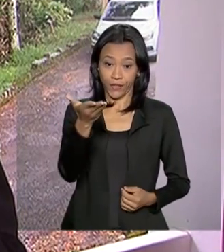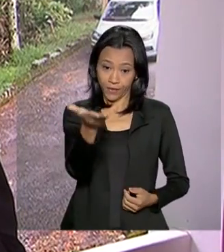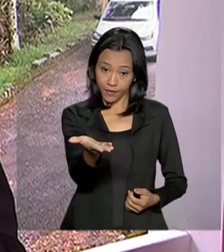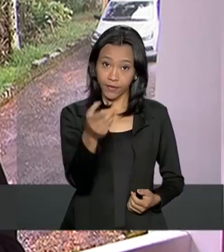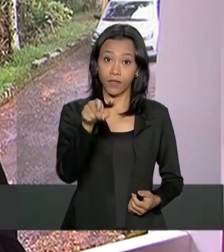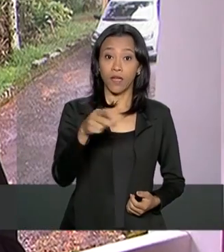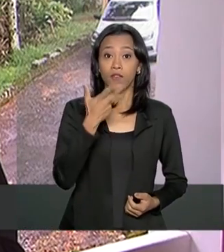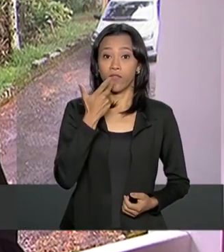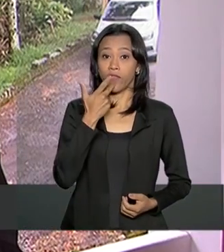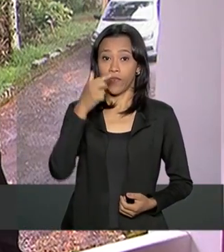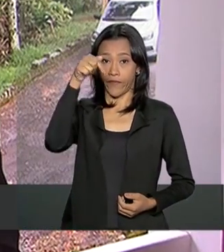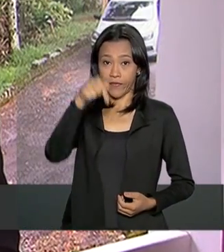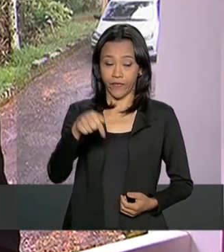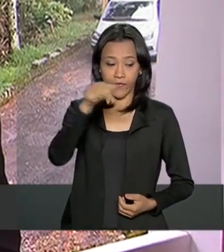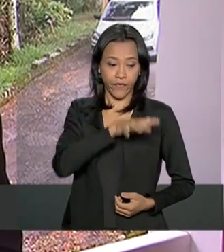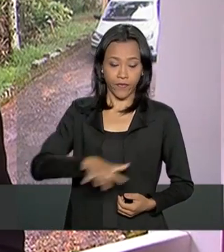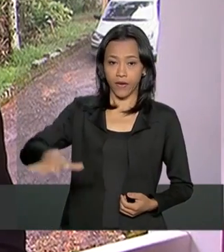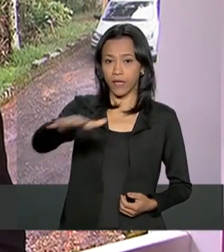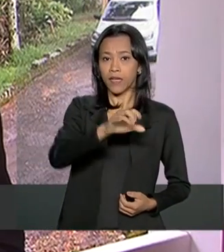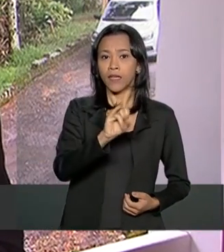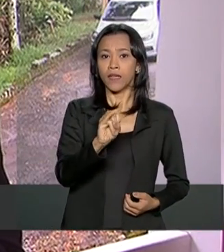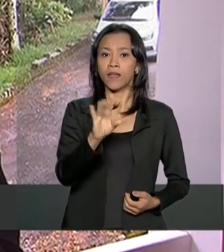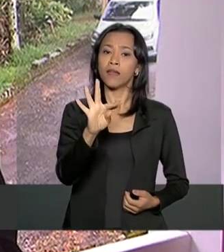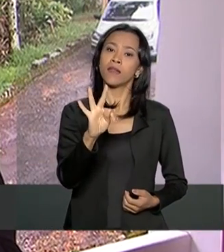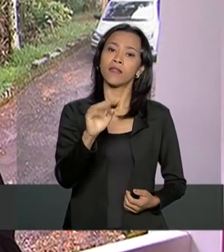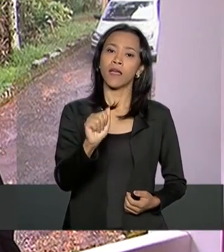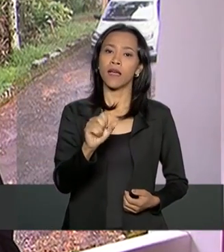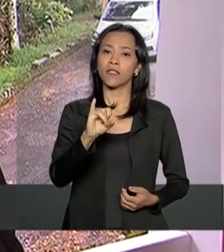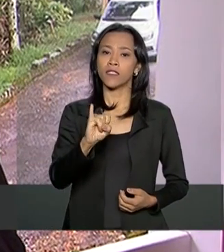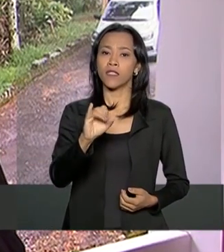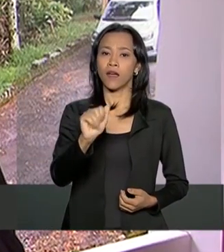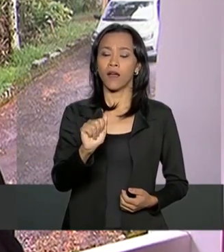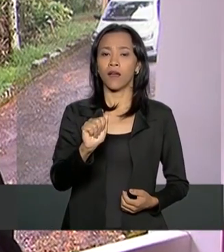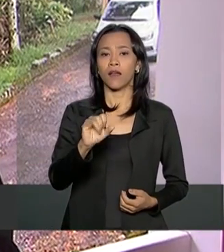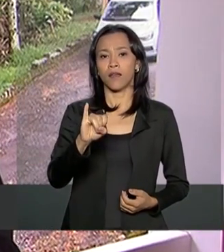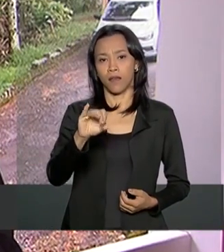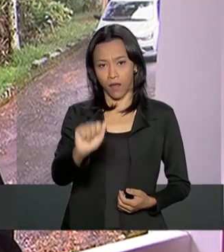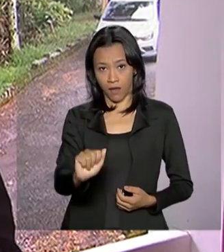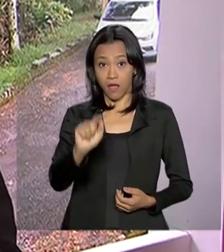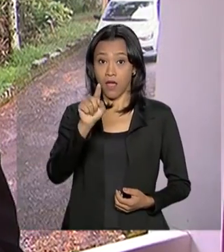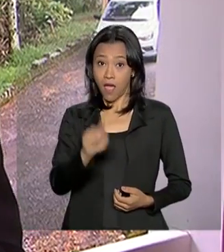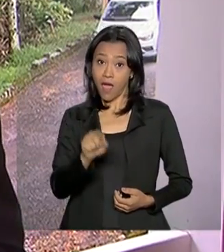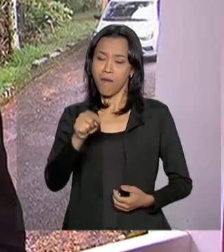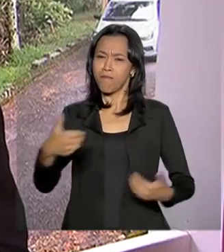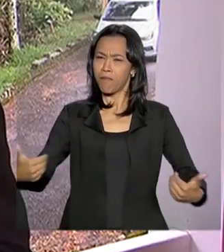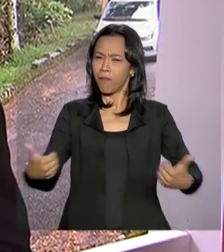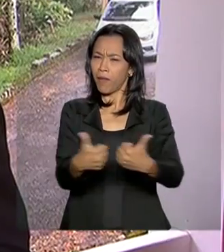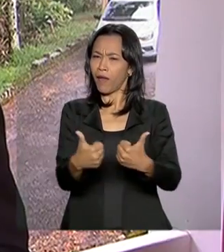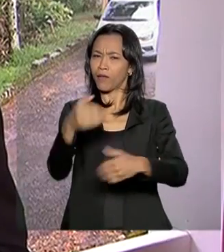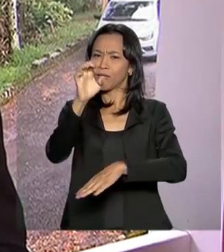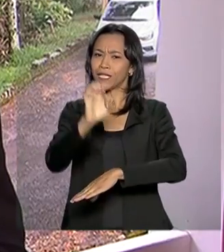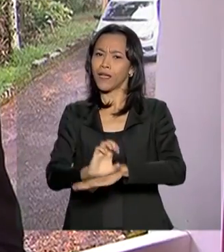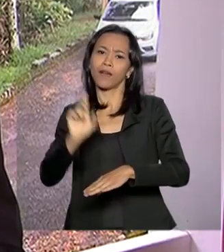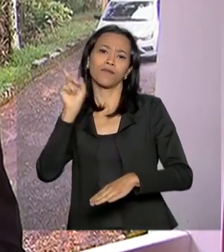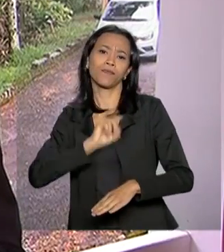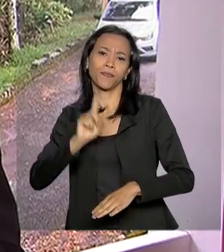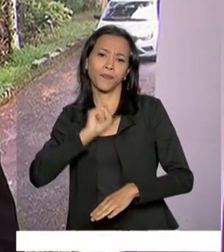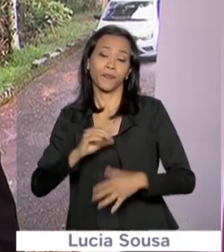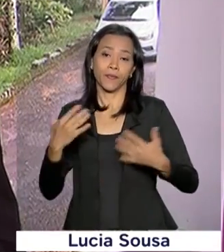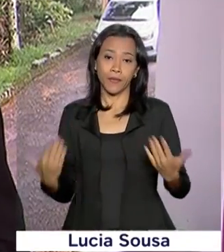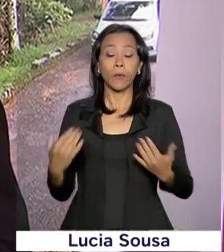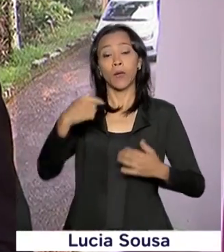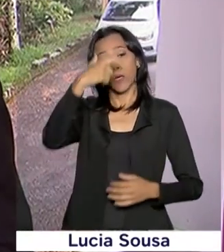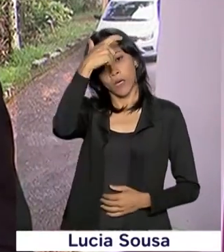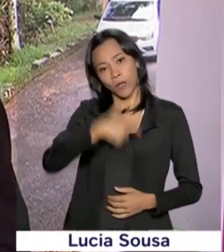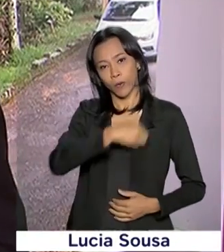e falo ao vivo aqui do Parque Nacional de Tatiaia, que fica no sul do estado do Rio de Janeiro, bem na divisa com Minas Gerais. O ministro do Meio Ambiente, Ricardo